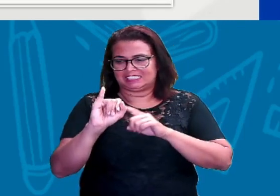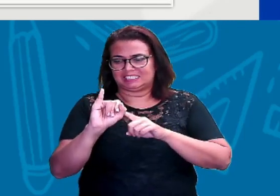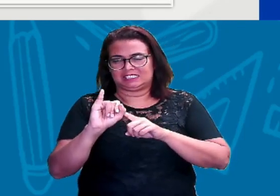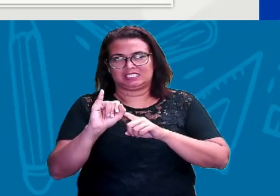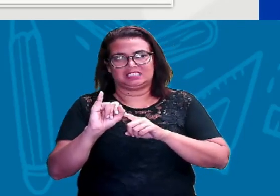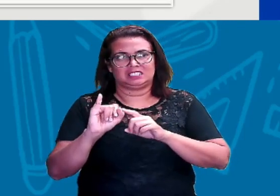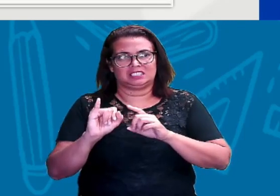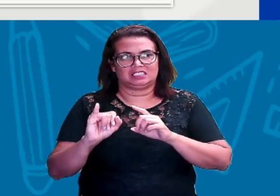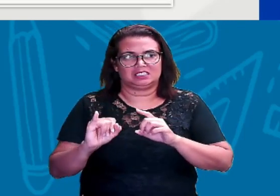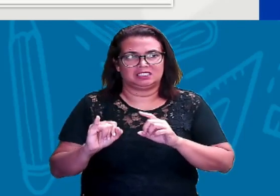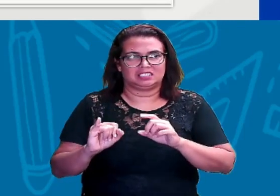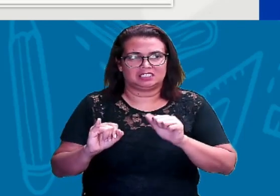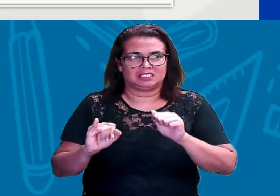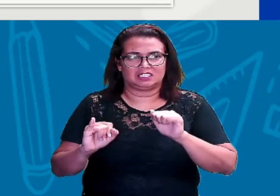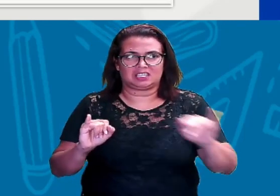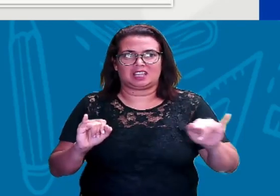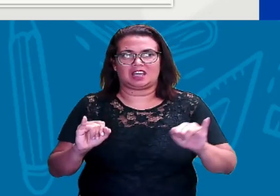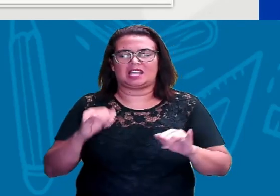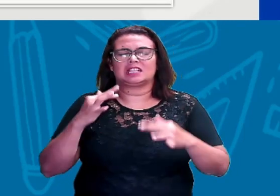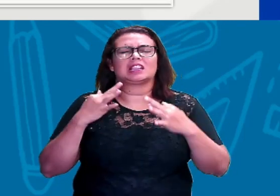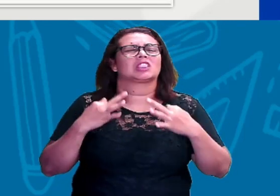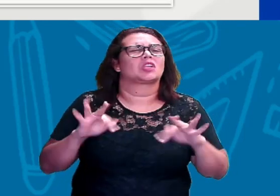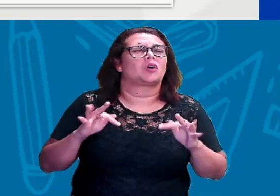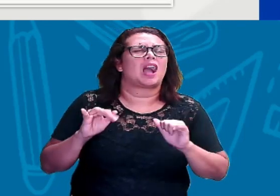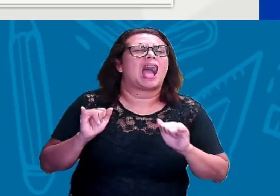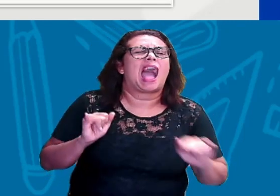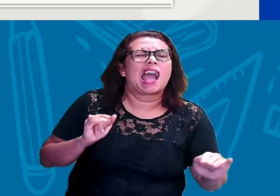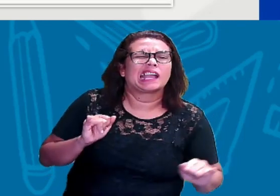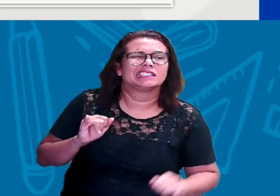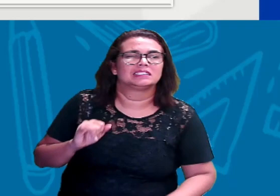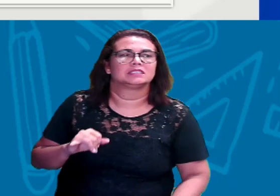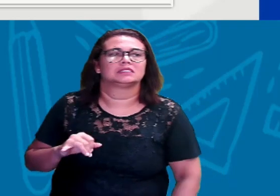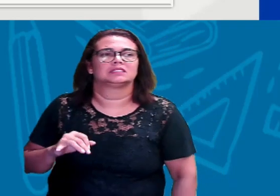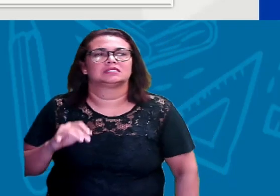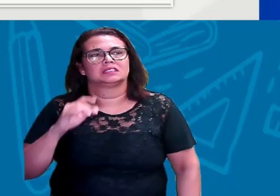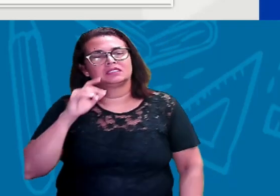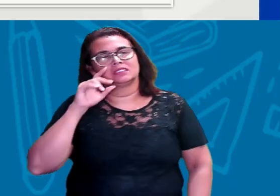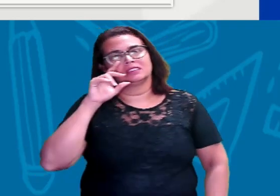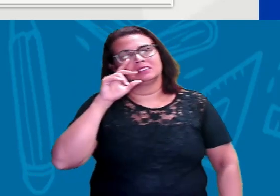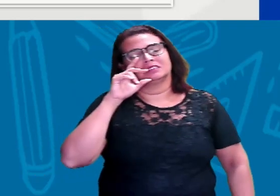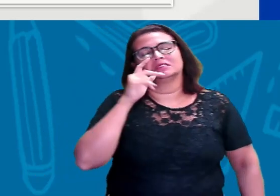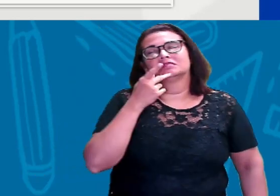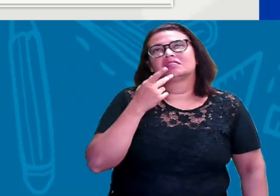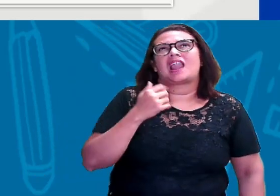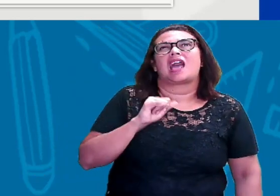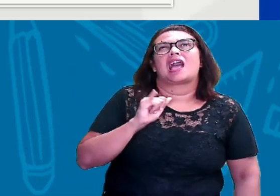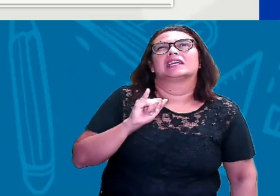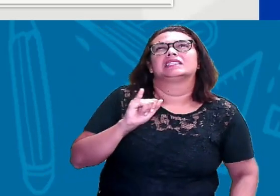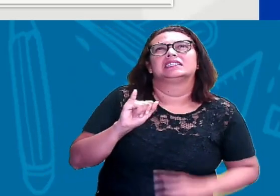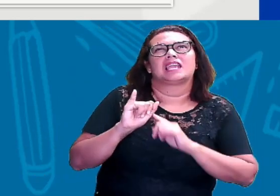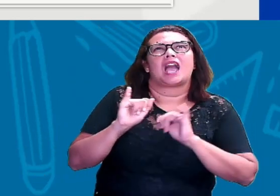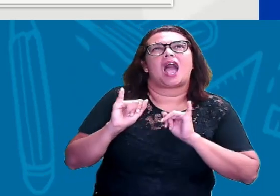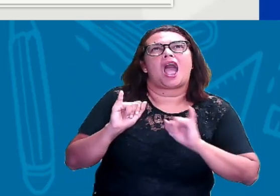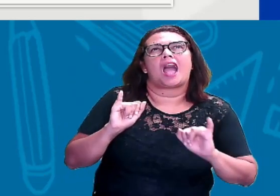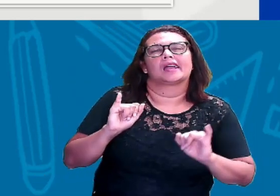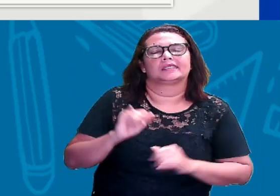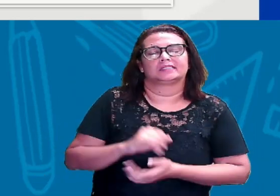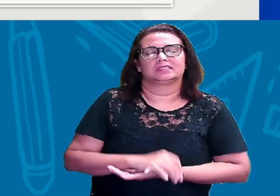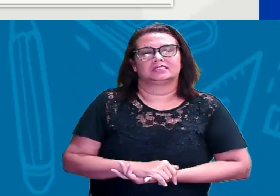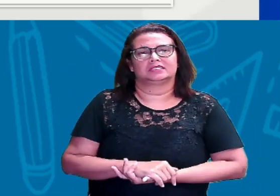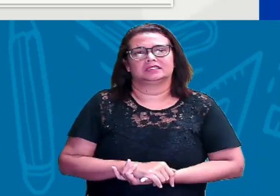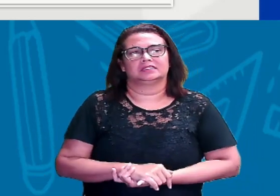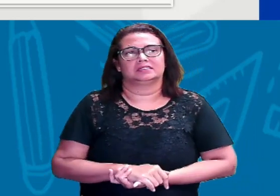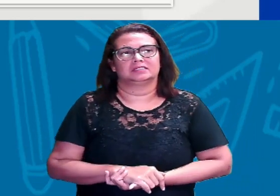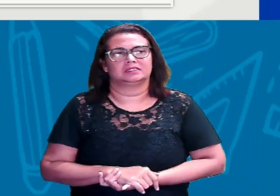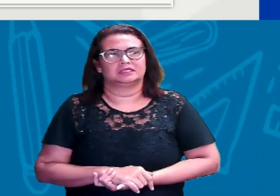de Do. Ai. Então, quando você vê a letra I, você vai lembrar sempre do som de Do. Ai. Então, voltando aí. Letra E tem som